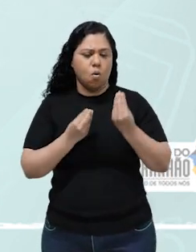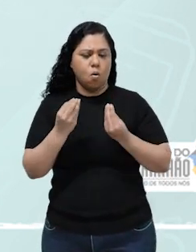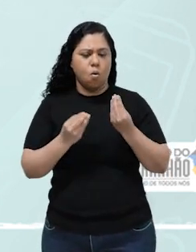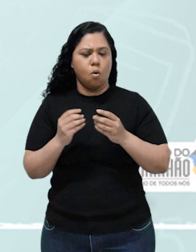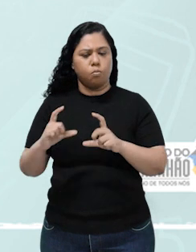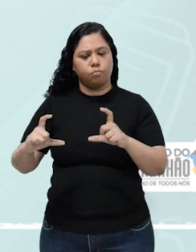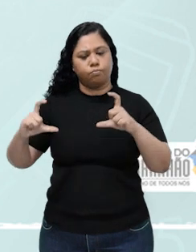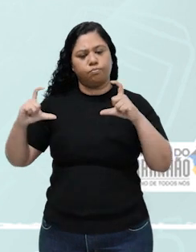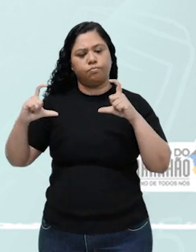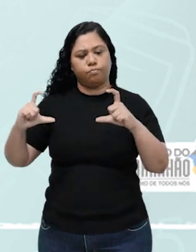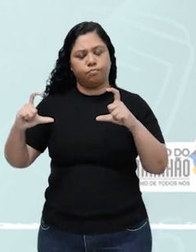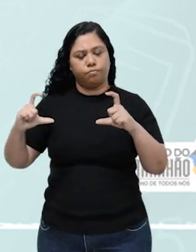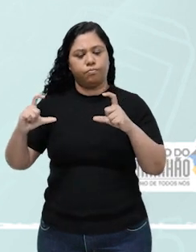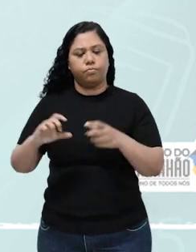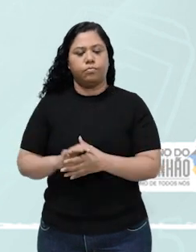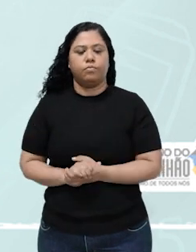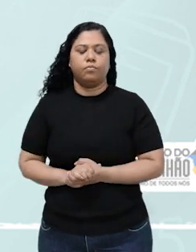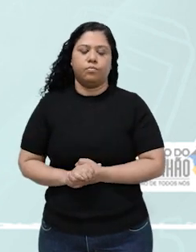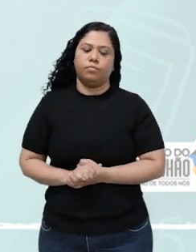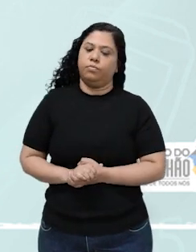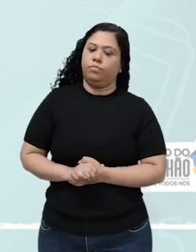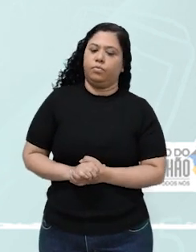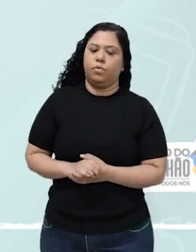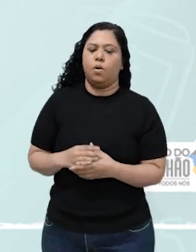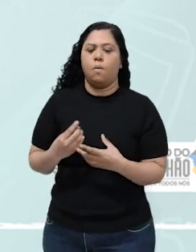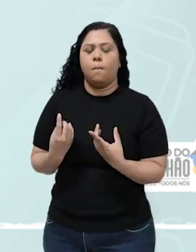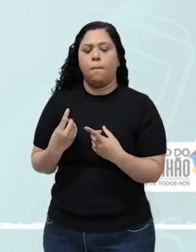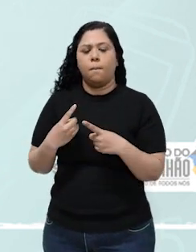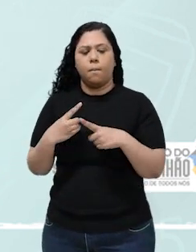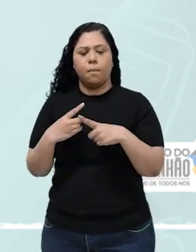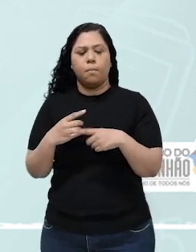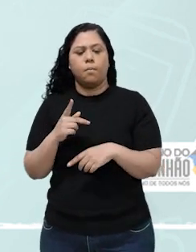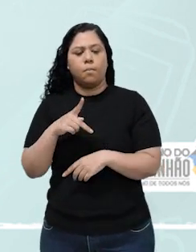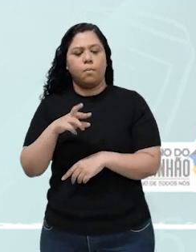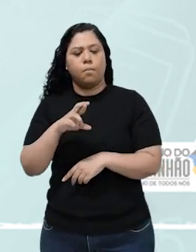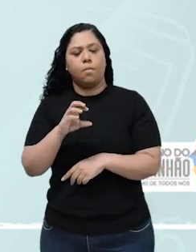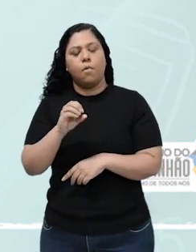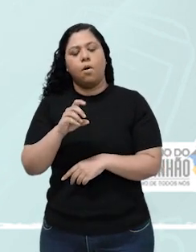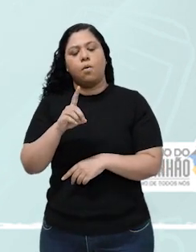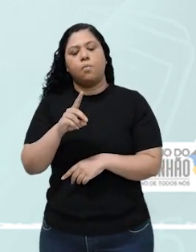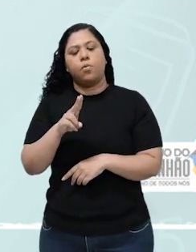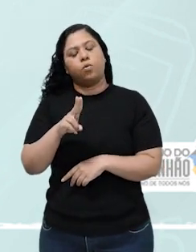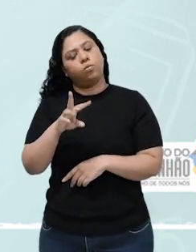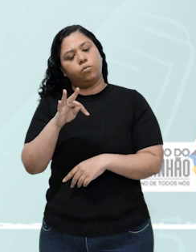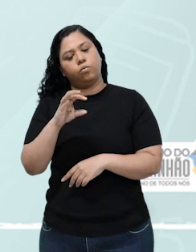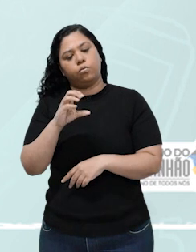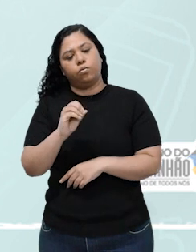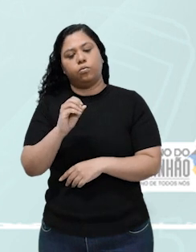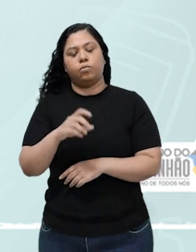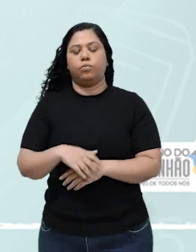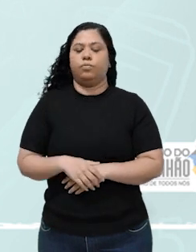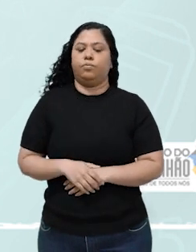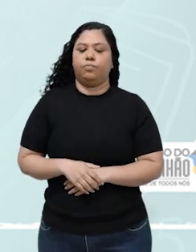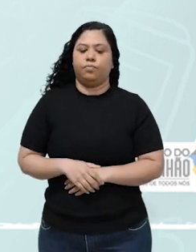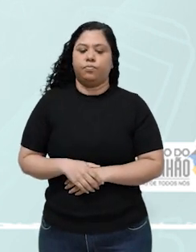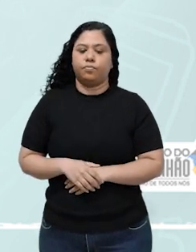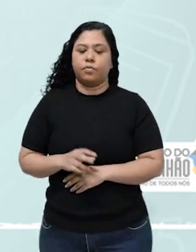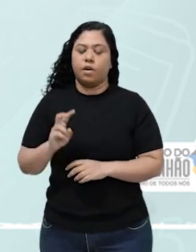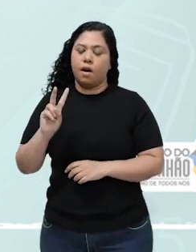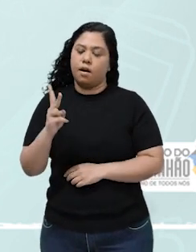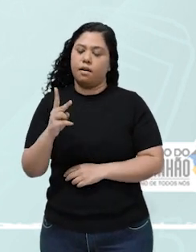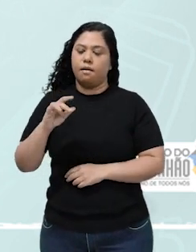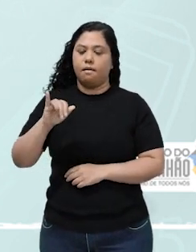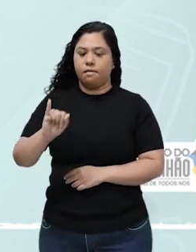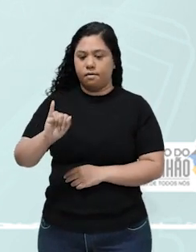expressão da constante de equilíbrio? Produto. Quem é o produto? HI. Vai ficar a concentração do iodeto de